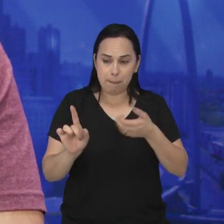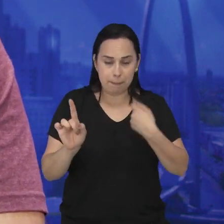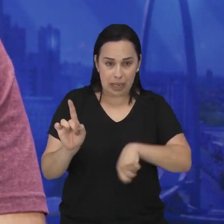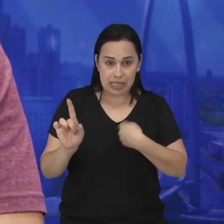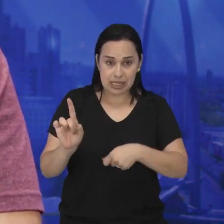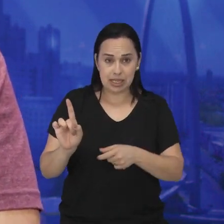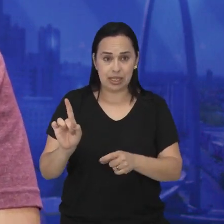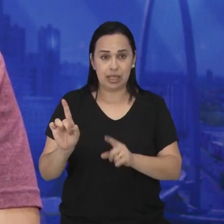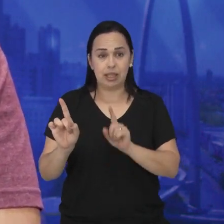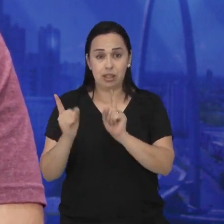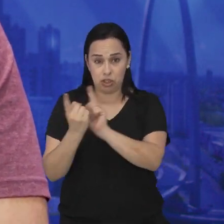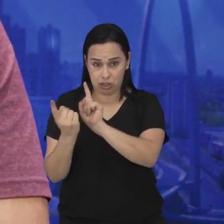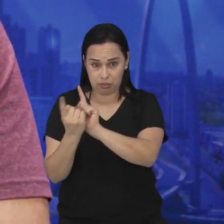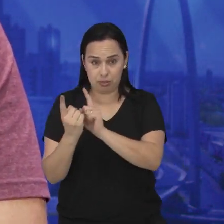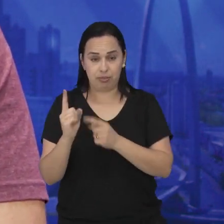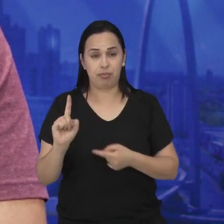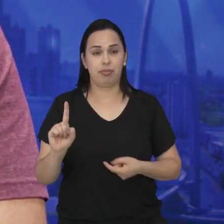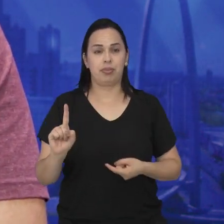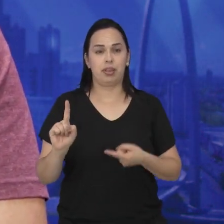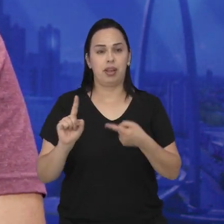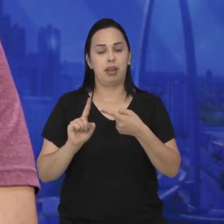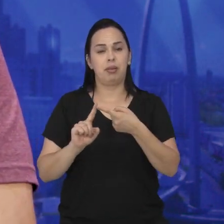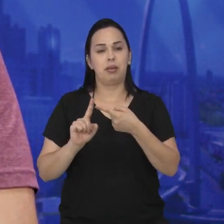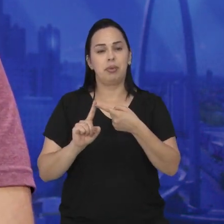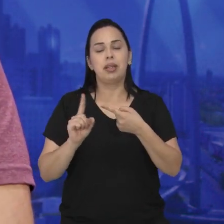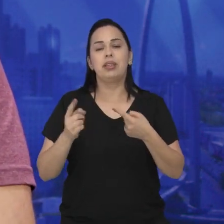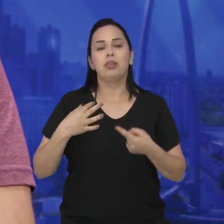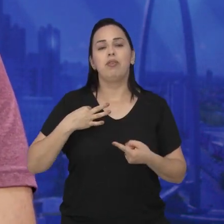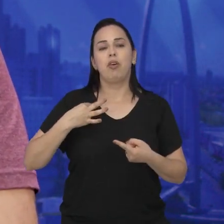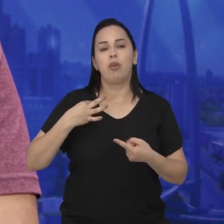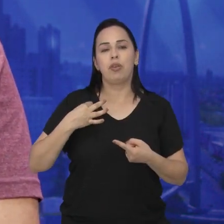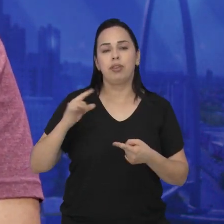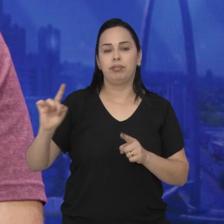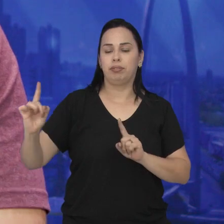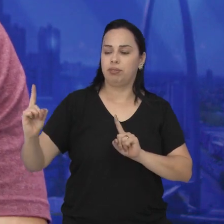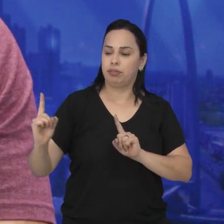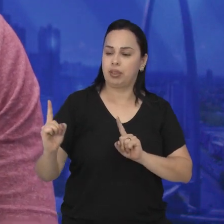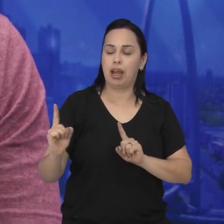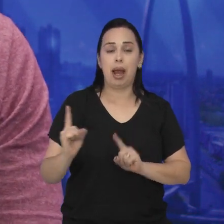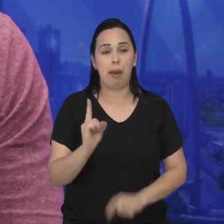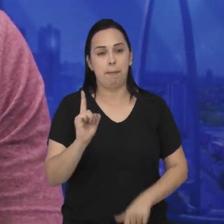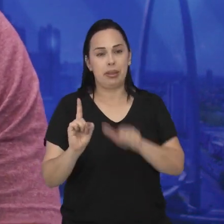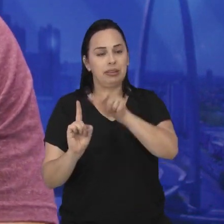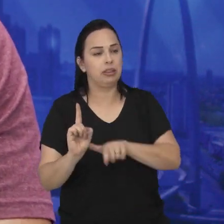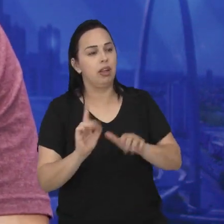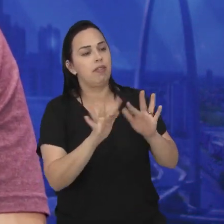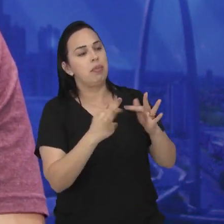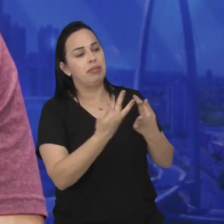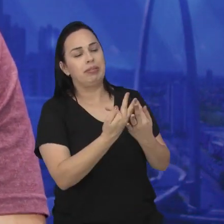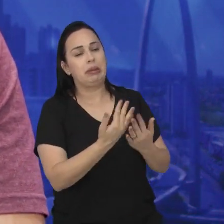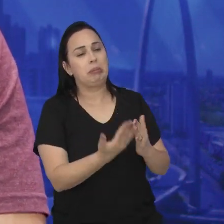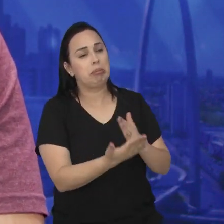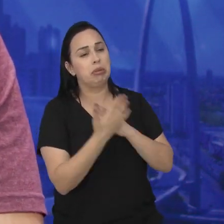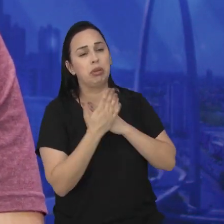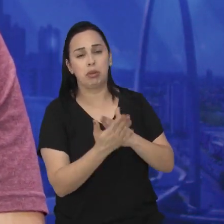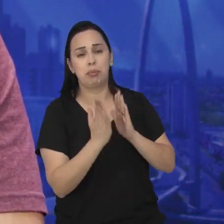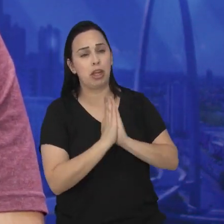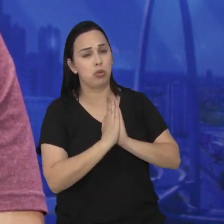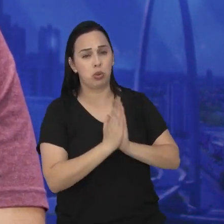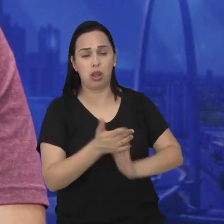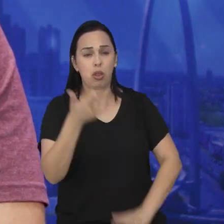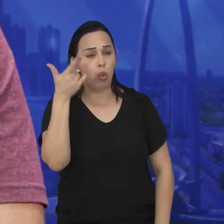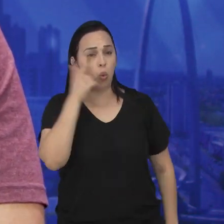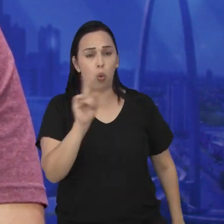necessitando de um atendimento. A primeira é o atendimento voluntário. O dependente chega para a família e diz assim, olha, preciso de ajuda, não aguento